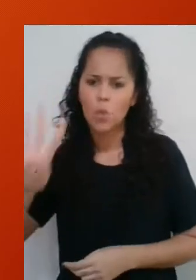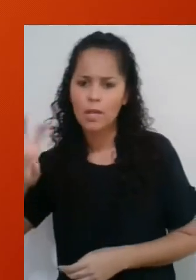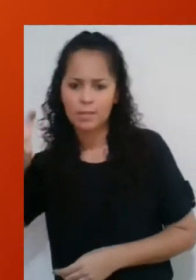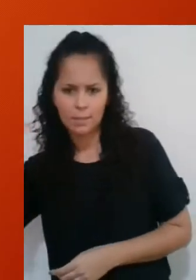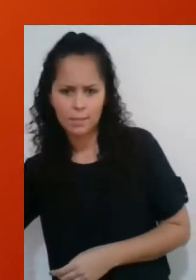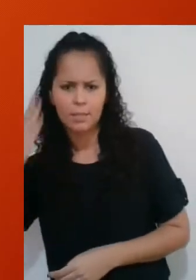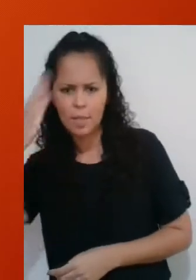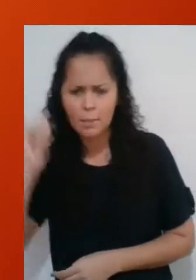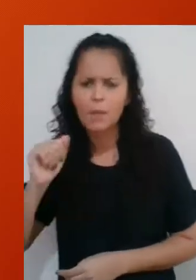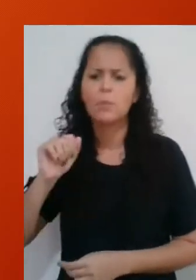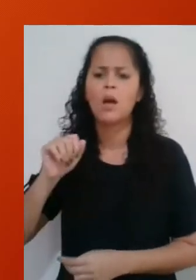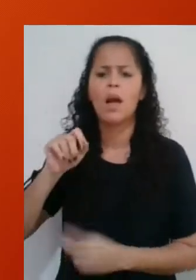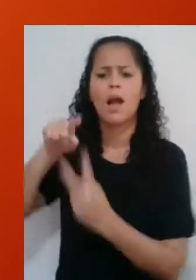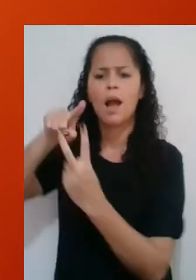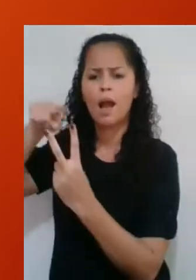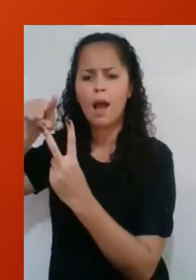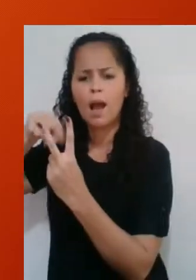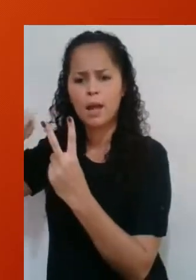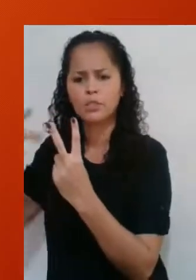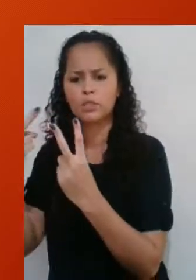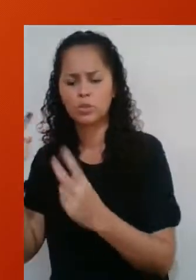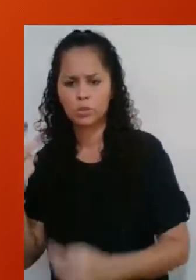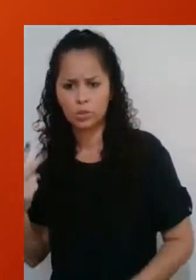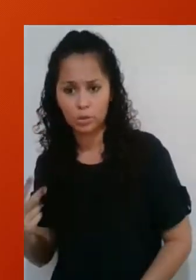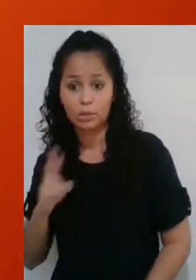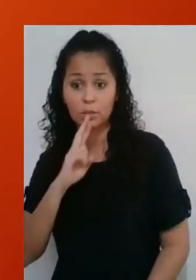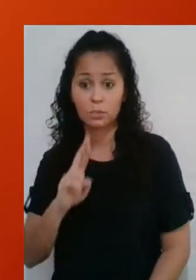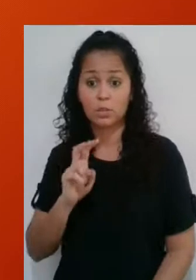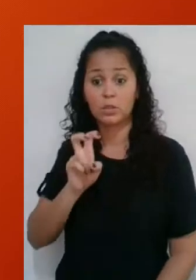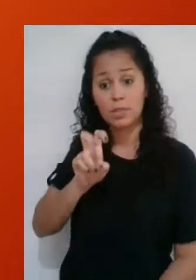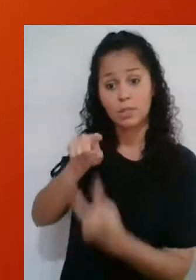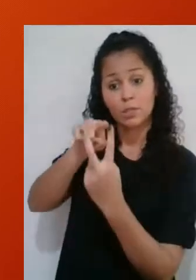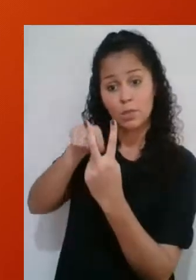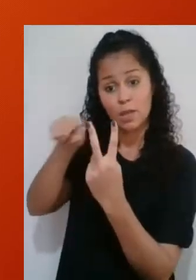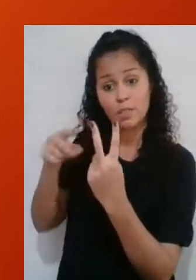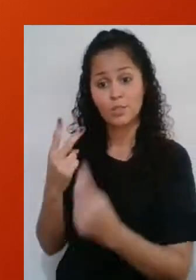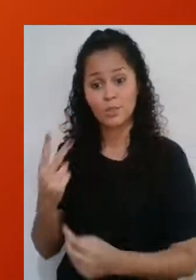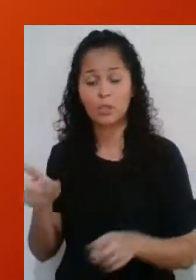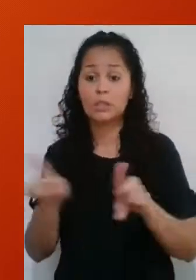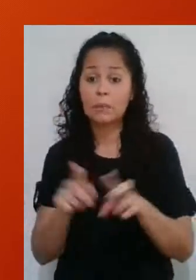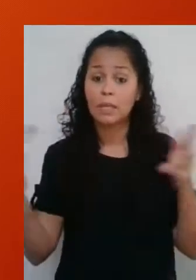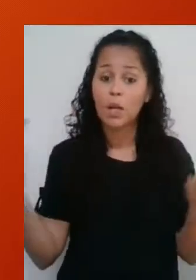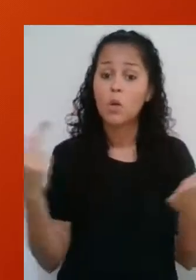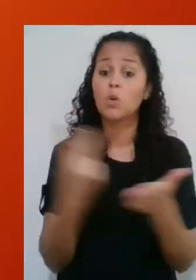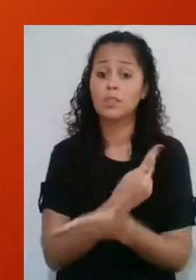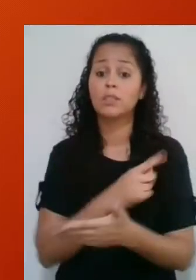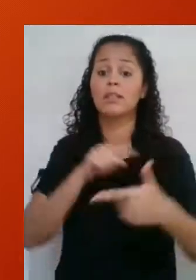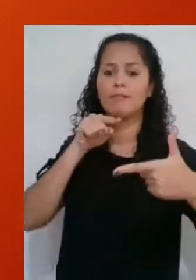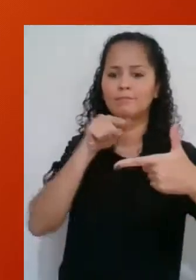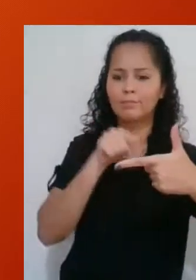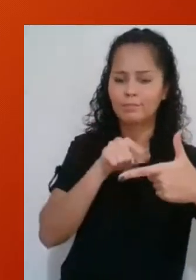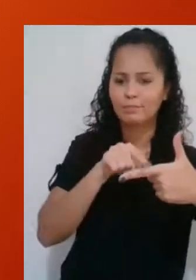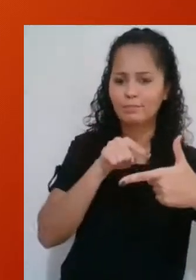nós sabemos que o seno de 45 é raiz de 2 sobre 2, essa medida corresponderá a 5 raiz de 2. O mesmo acontecerá